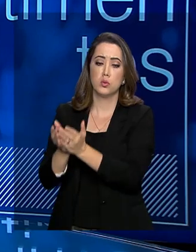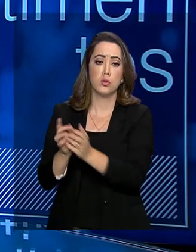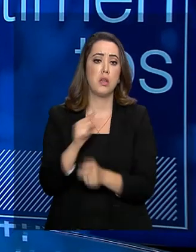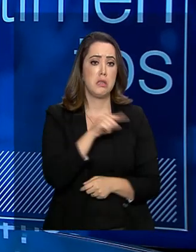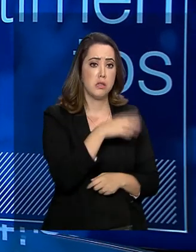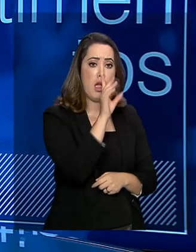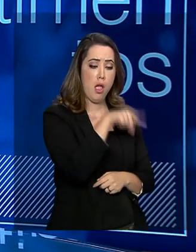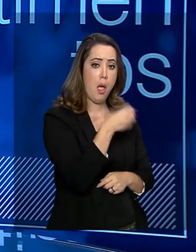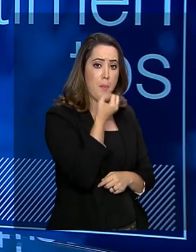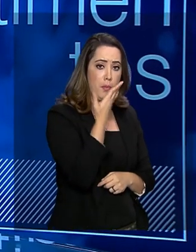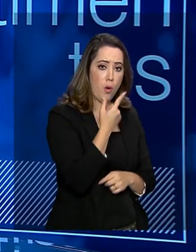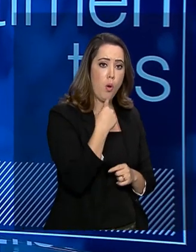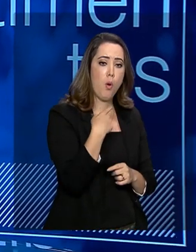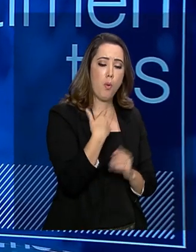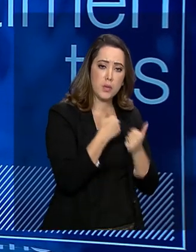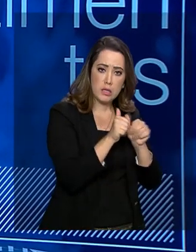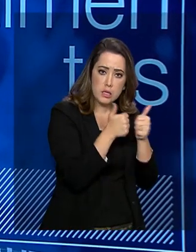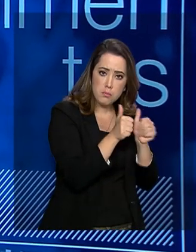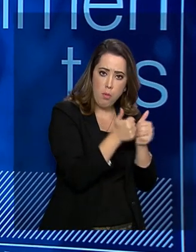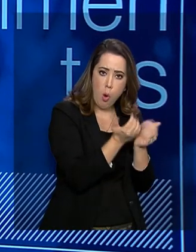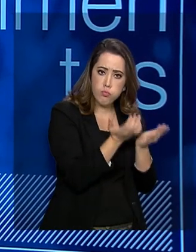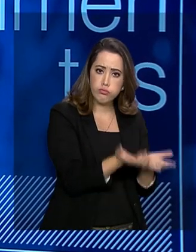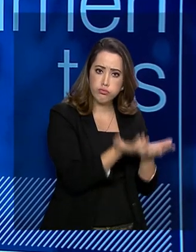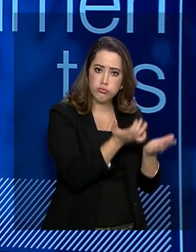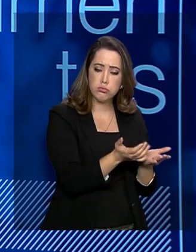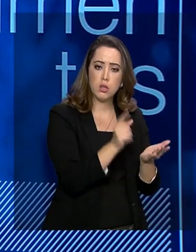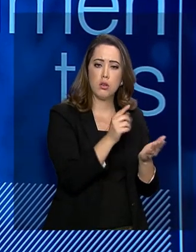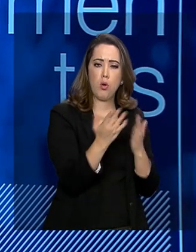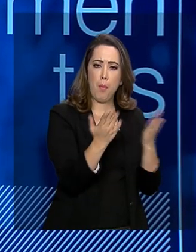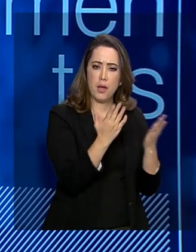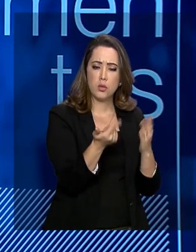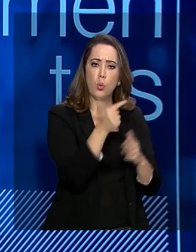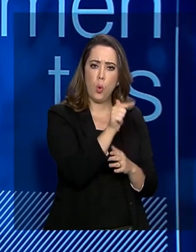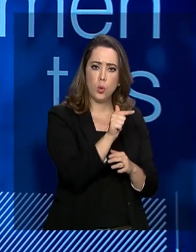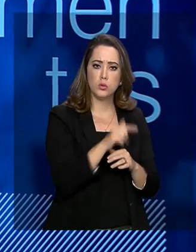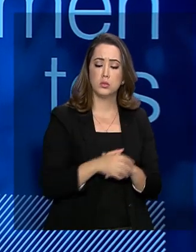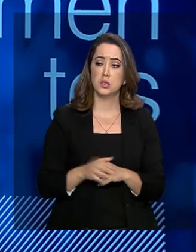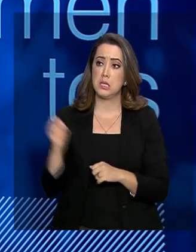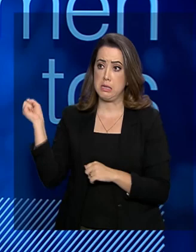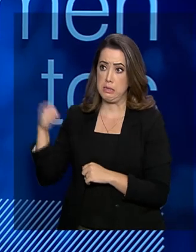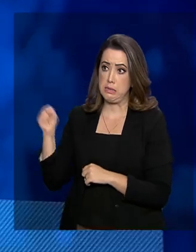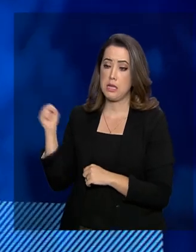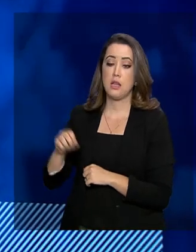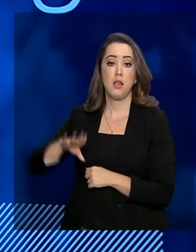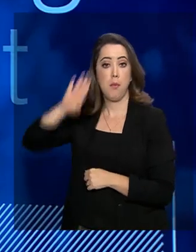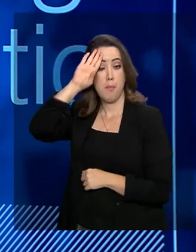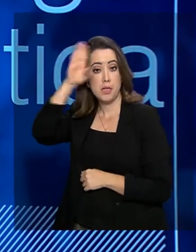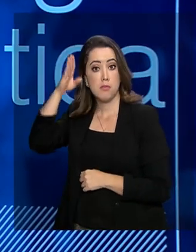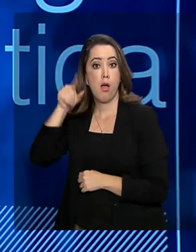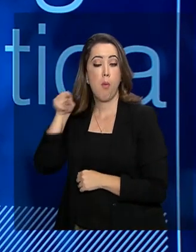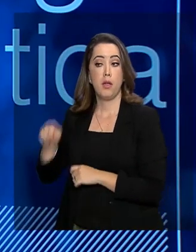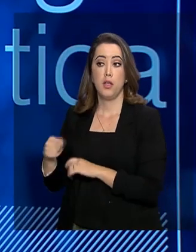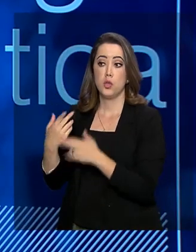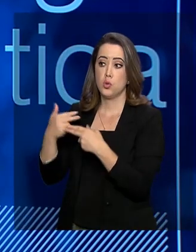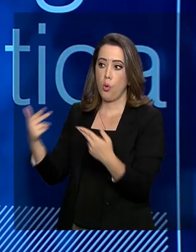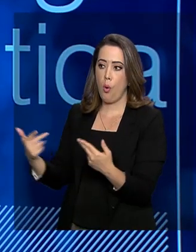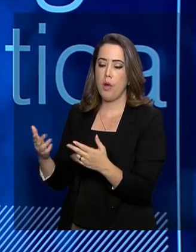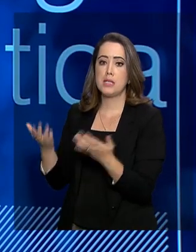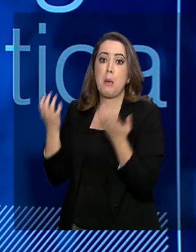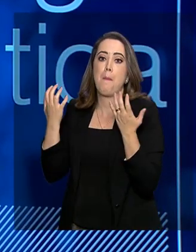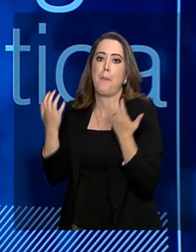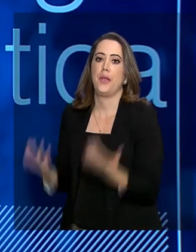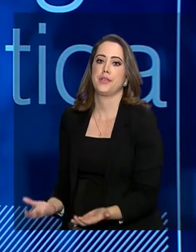vantagens também no transporte de cargas em relação a outros modais. Sendo principalmente carga de grandes volumes, com baixo valor